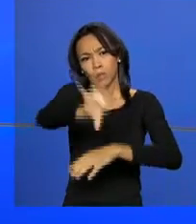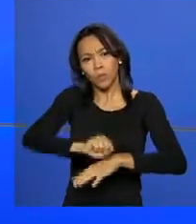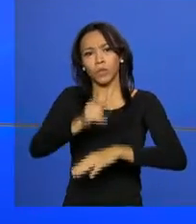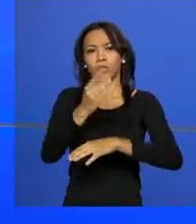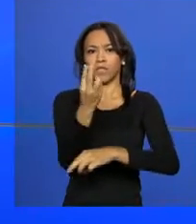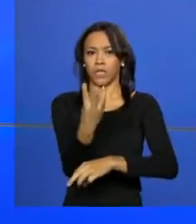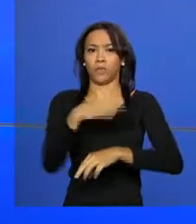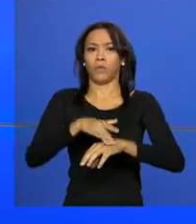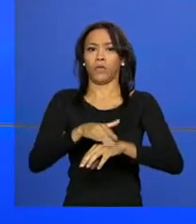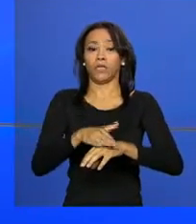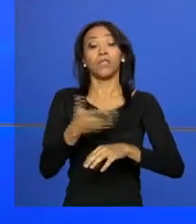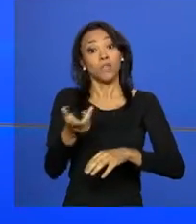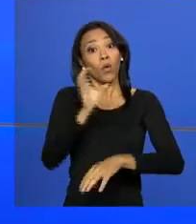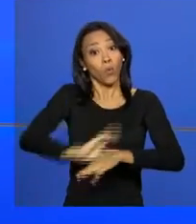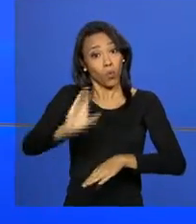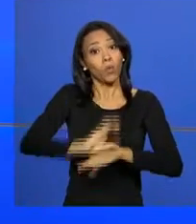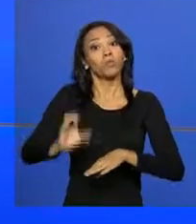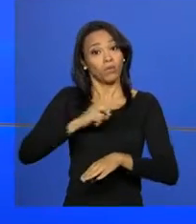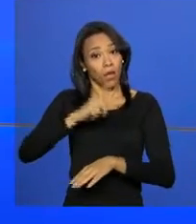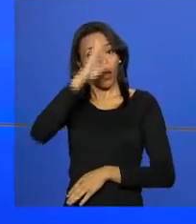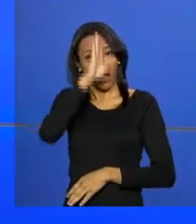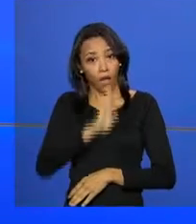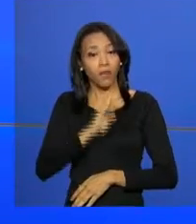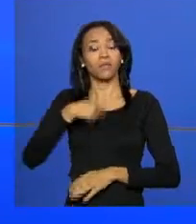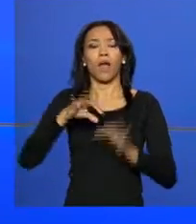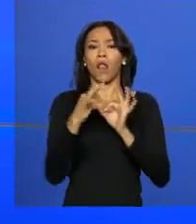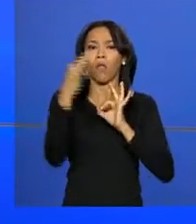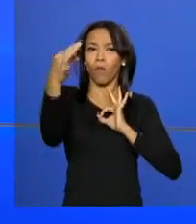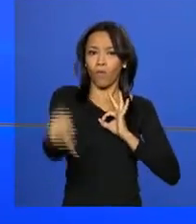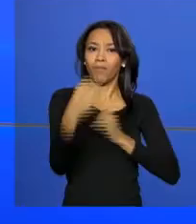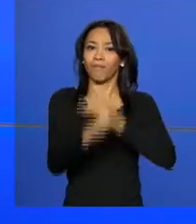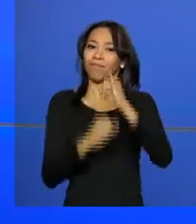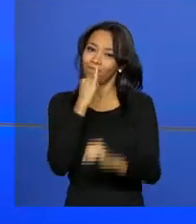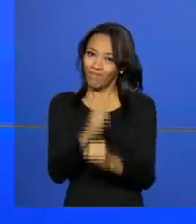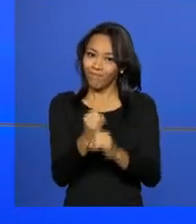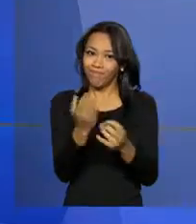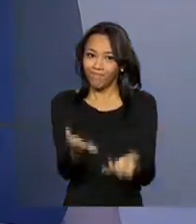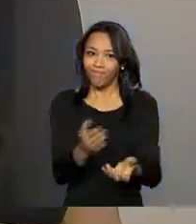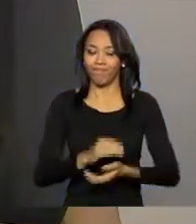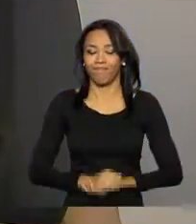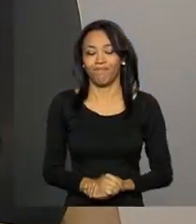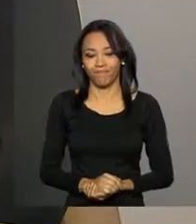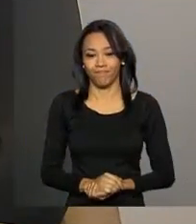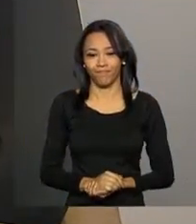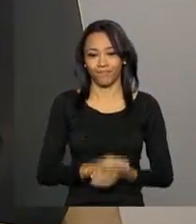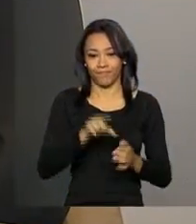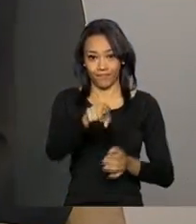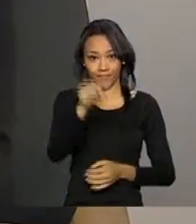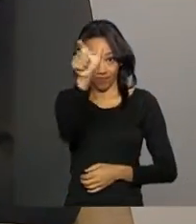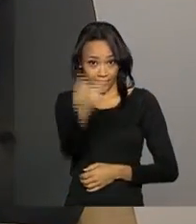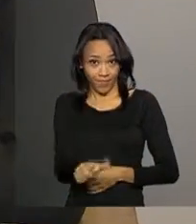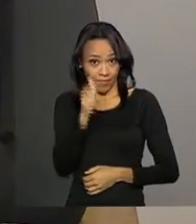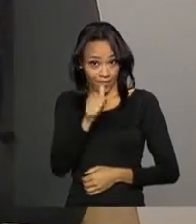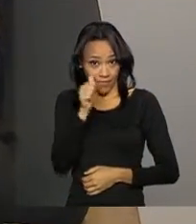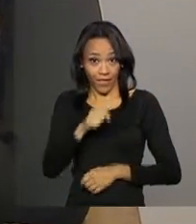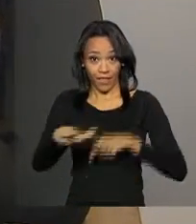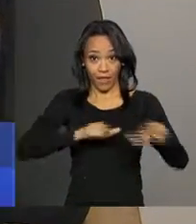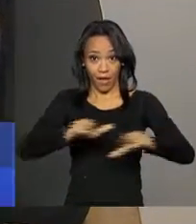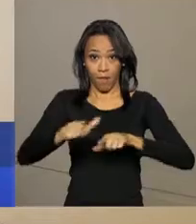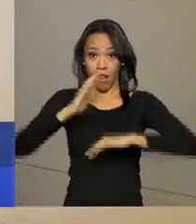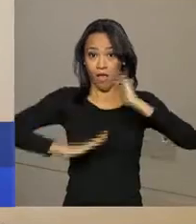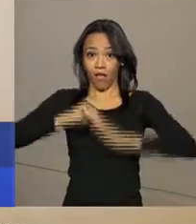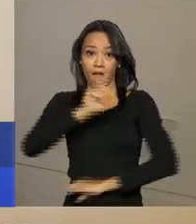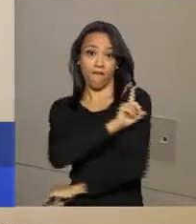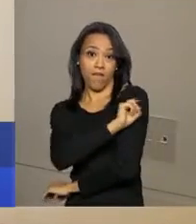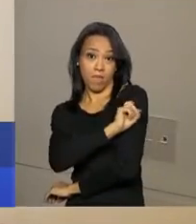Ministério da Saúde oferece cursos gratuitos à distância pela internet. Amanda é enfermeira e para aprender mais